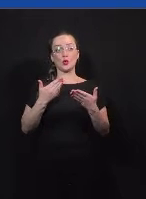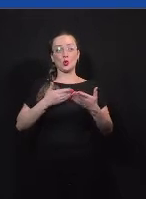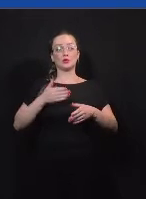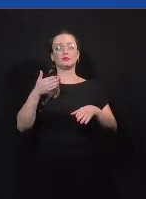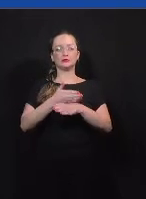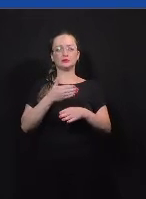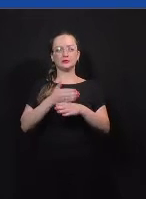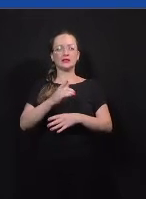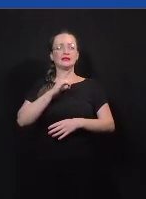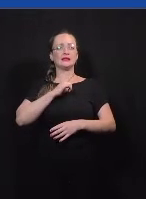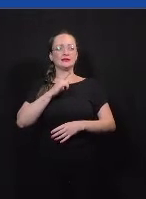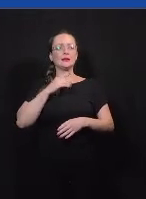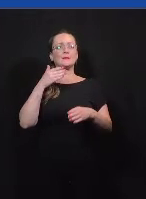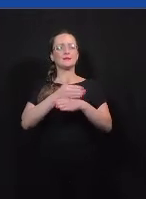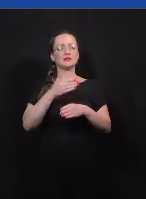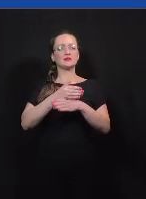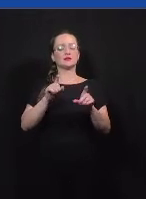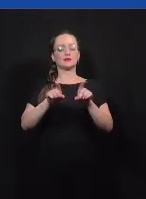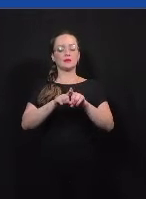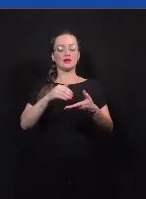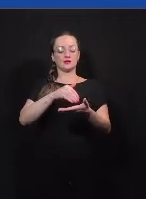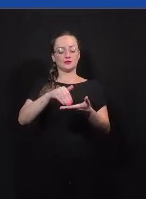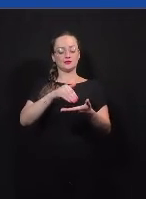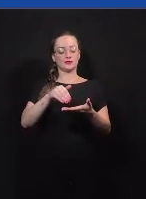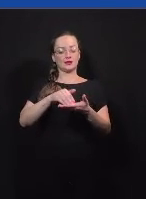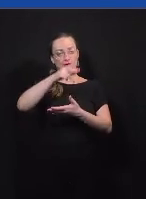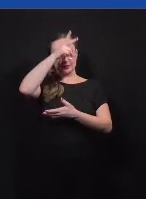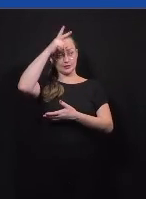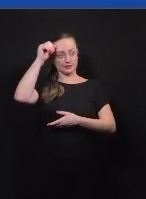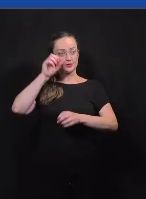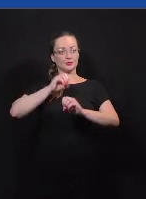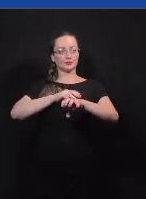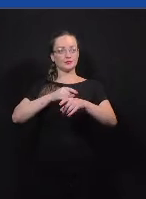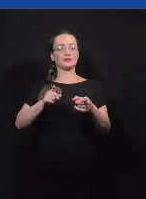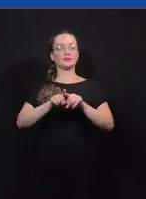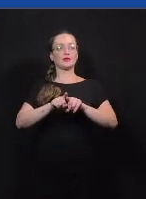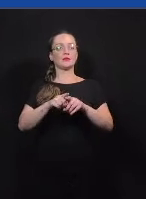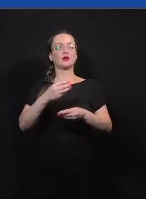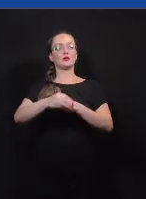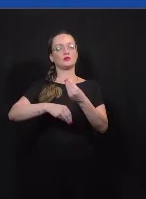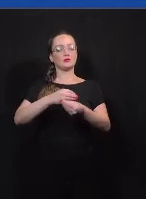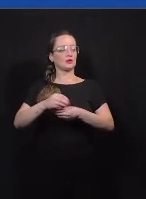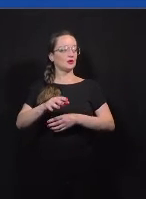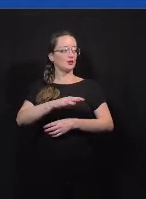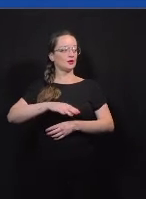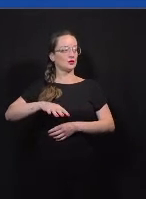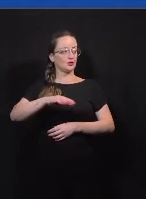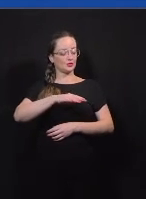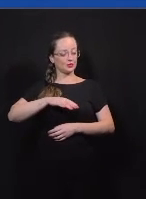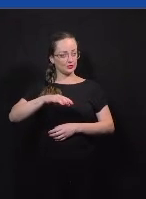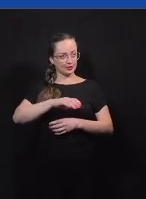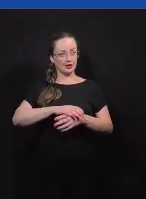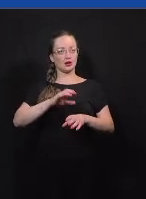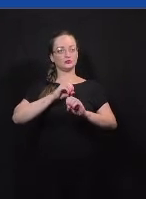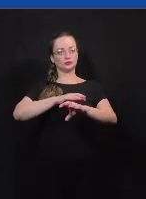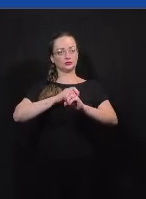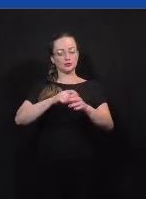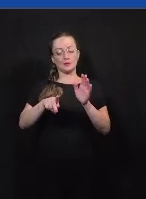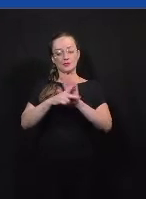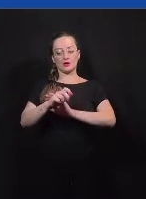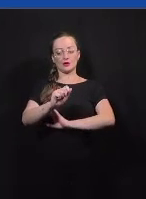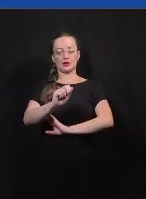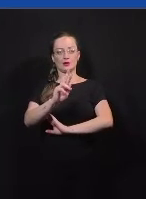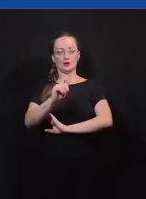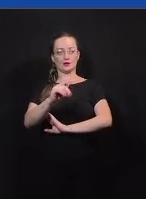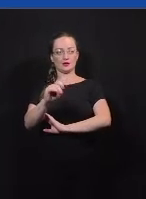A gente teve a participação da Secretaria Municipal de Educação e da Gerência Regional de Educação do Sertão do Araripe, com os nossos parceiros, que estão na foto